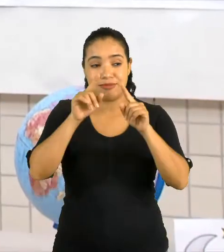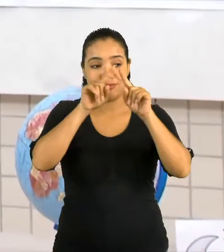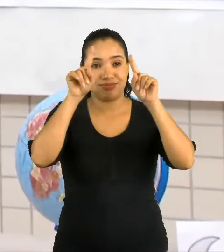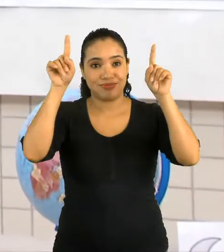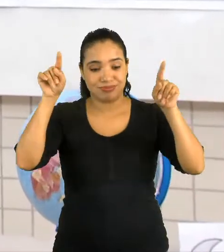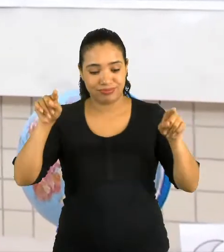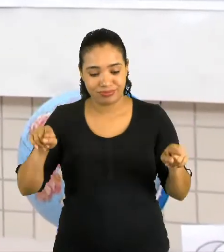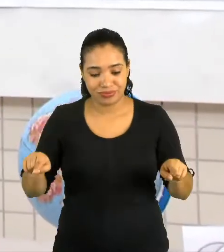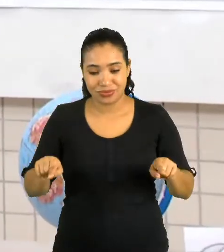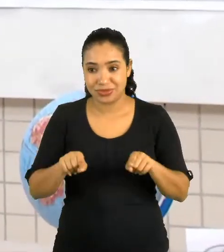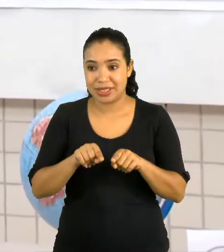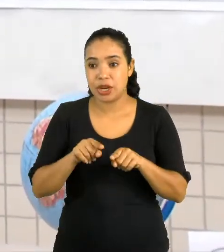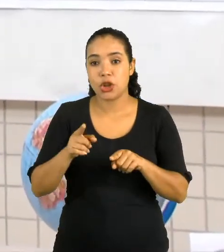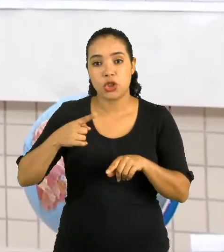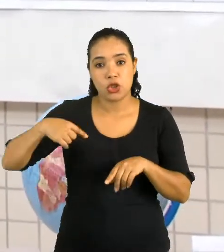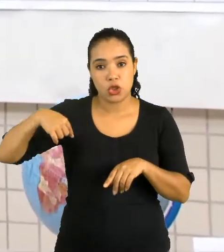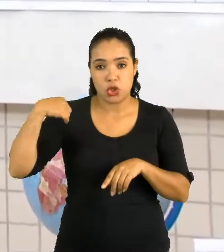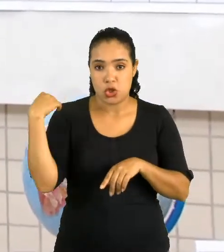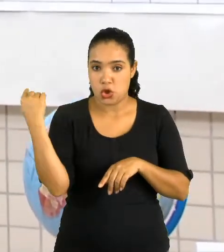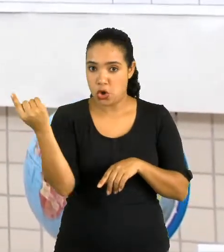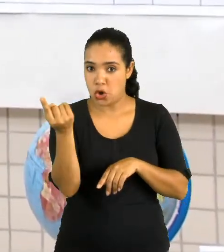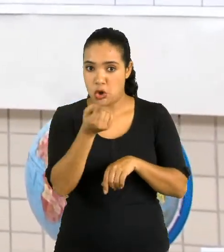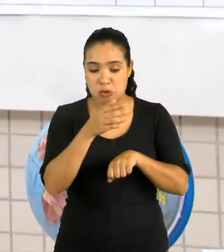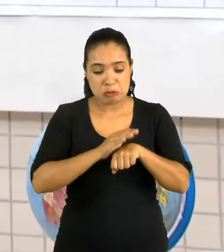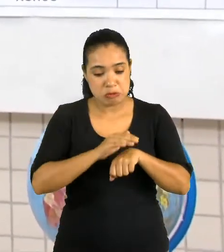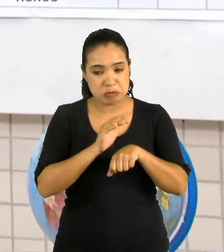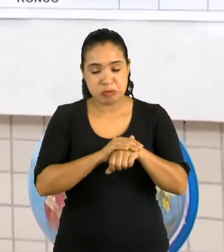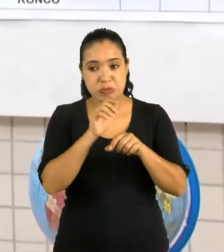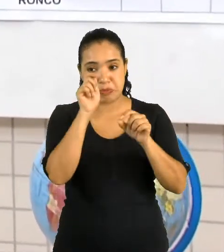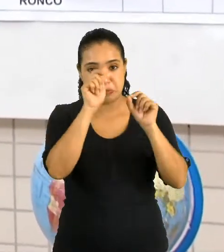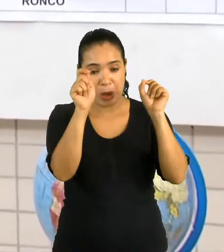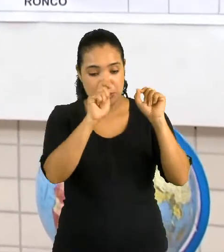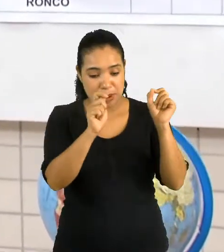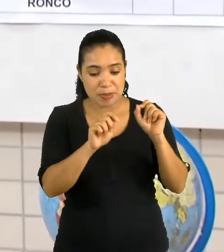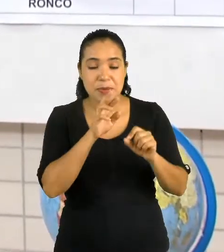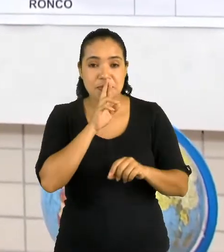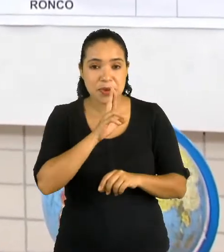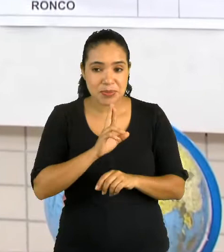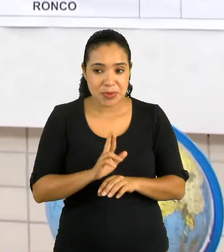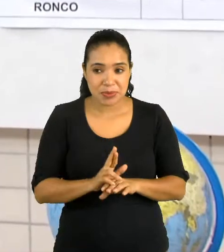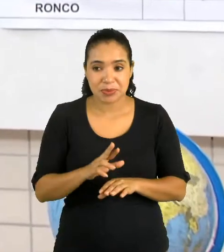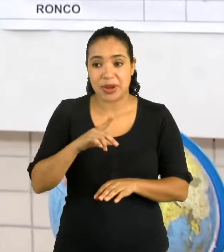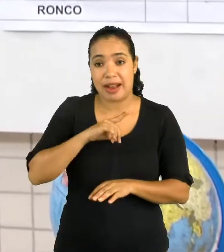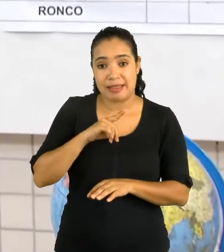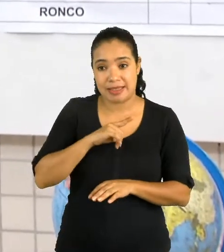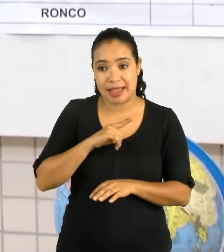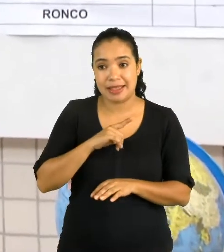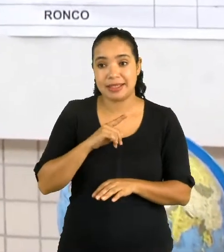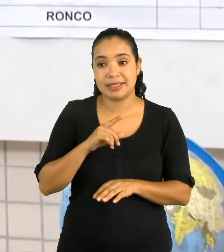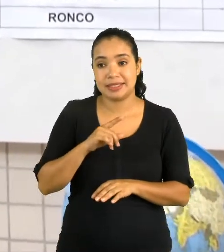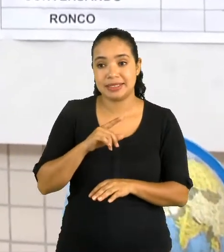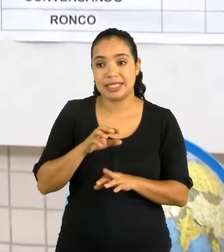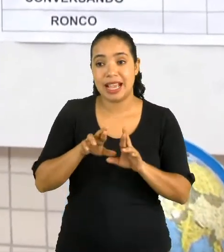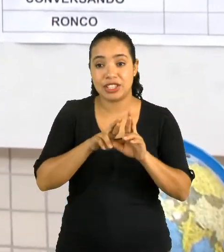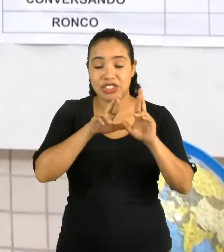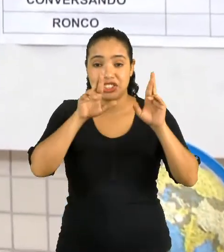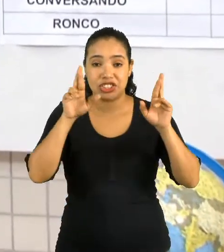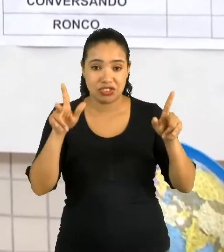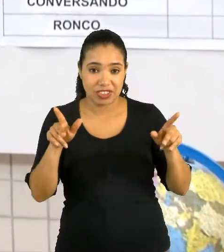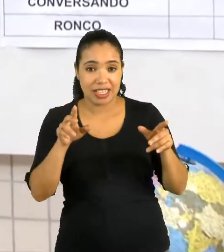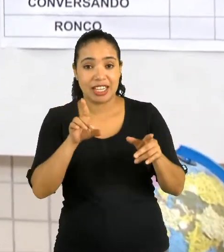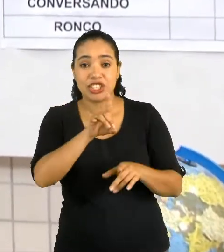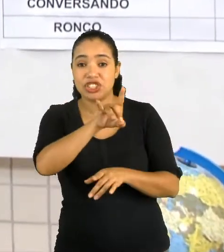agora, marcarmos as opções. Prestem atenção, nós temos o cartaz que diz diferenças